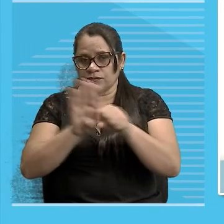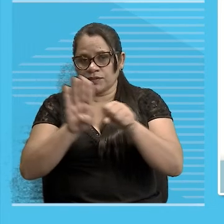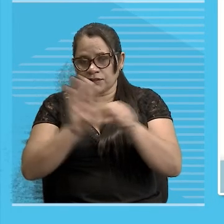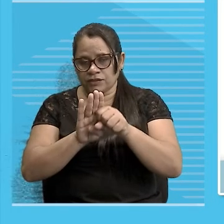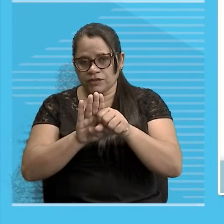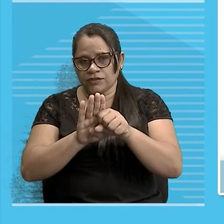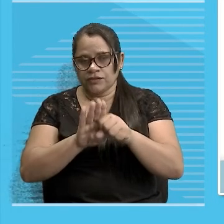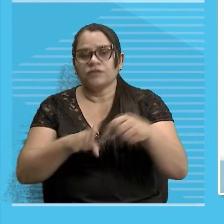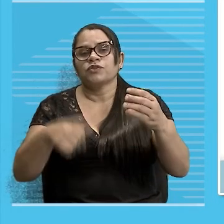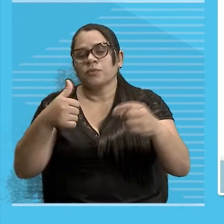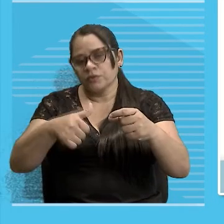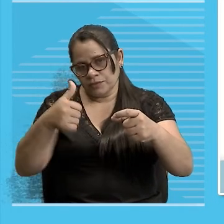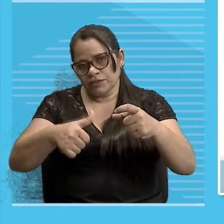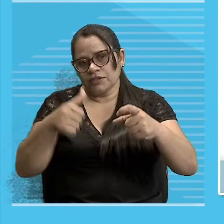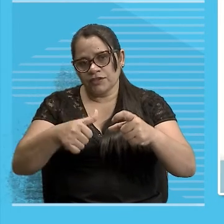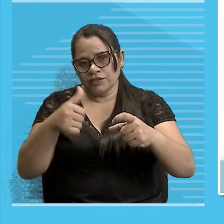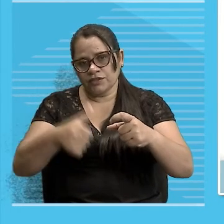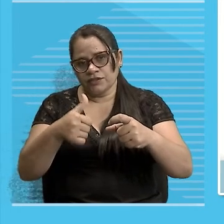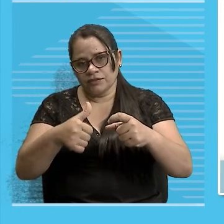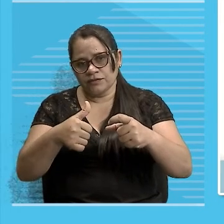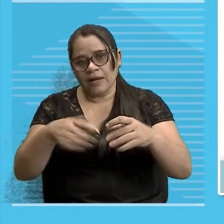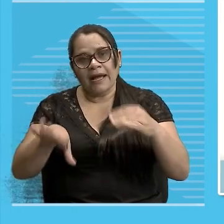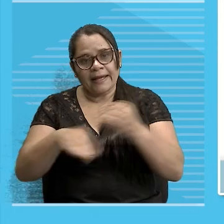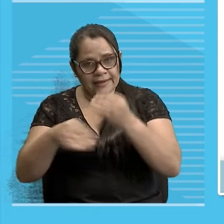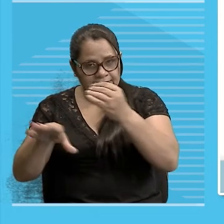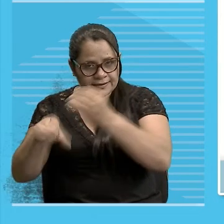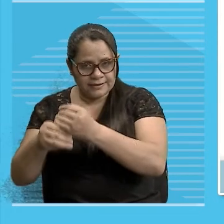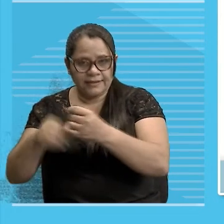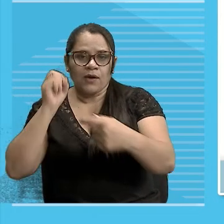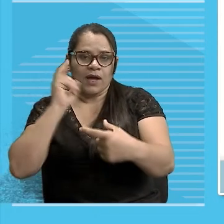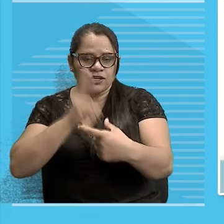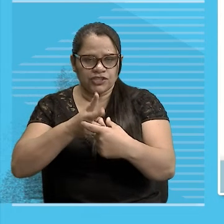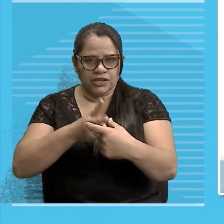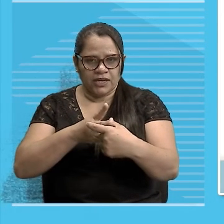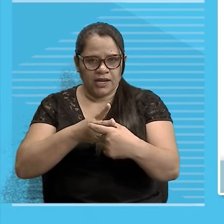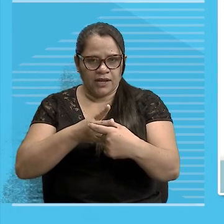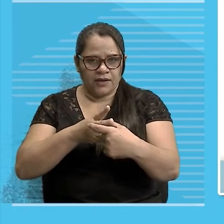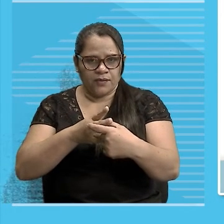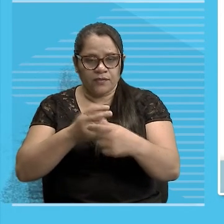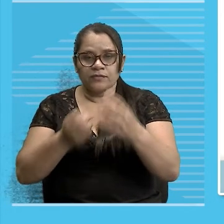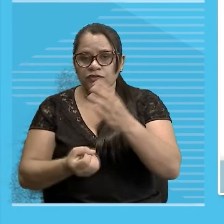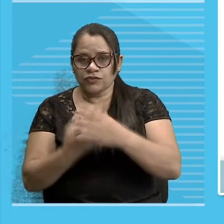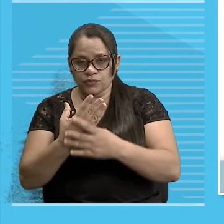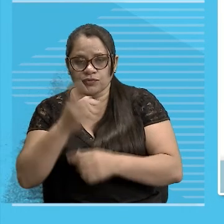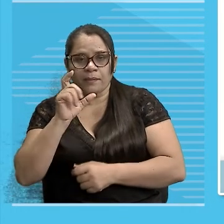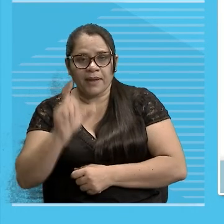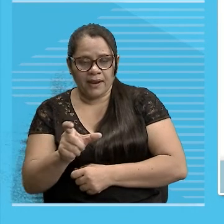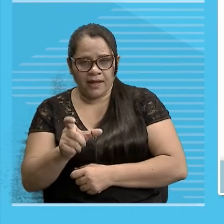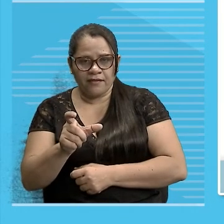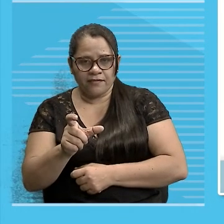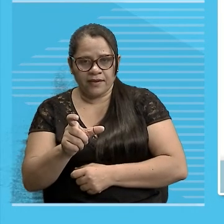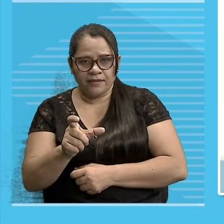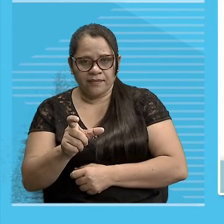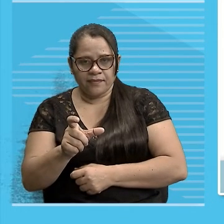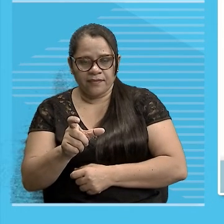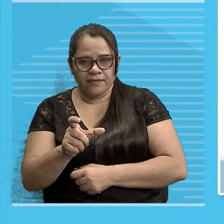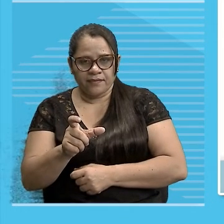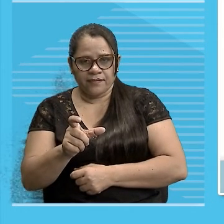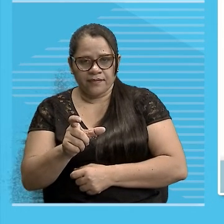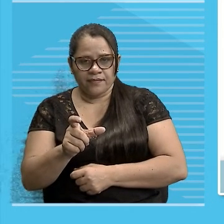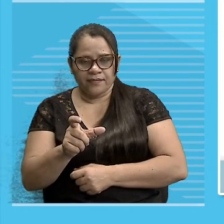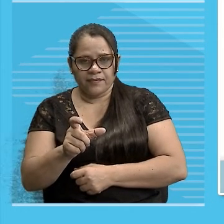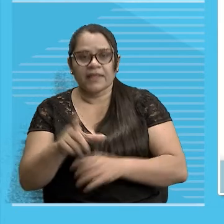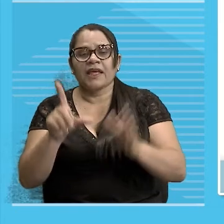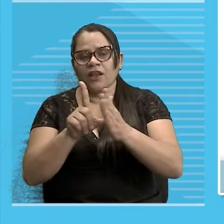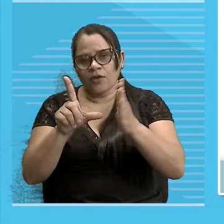Primitivo Livro Acrescido ao radical Sufixaria Eu formo Substantivo derivado Livraria E também De